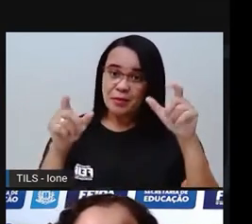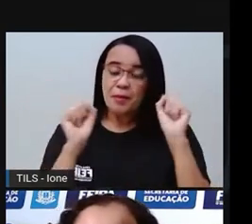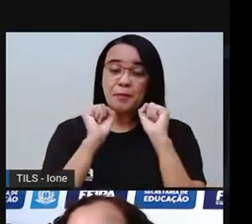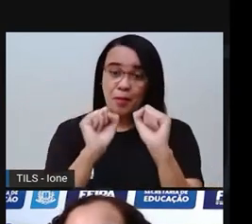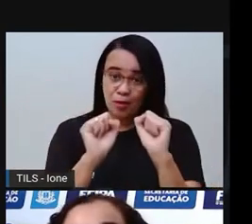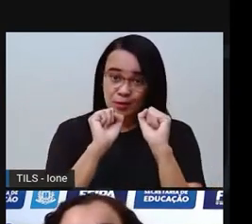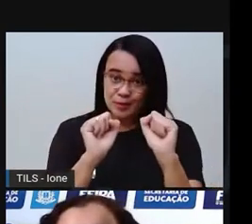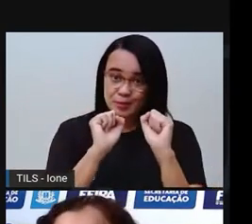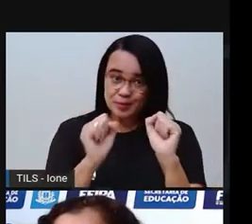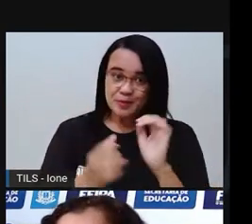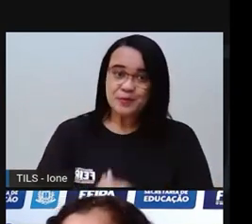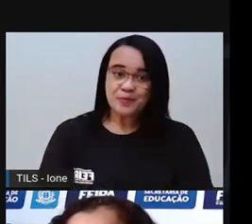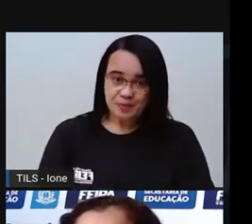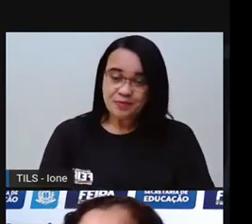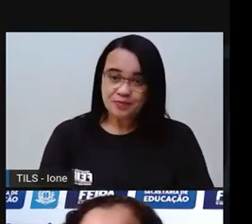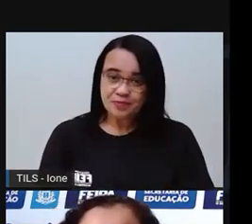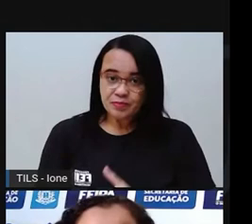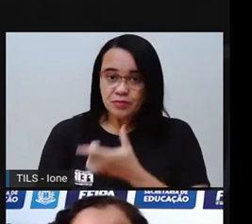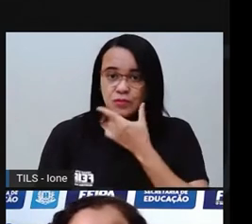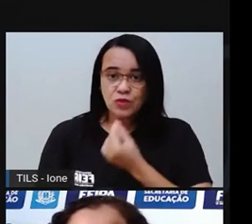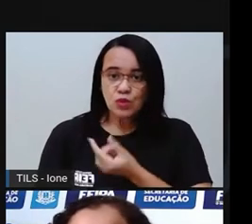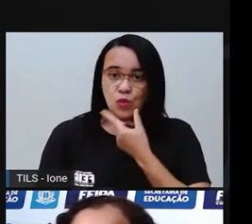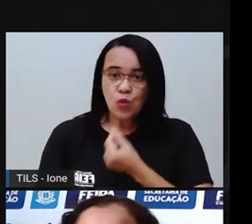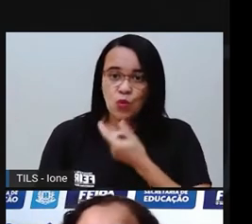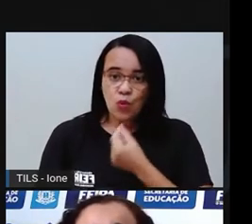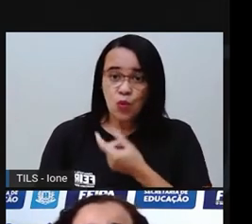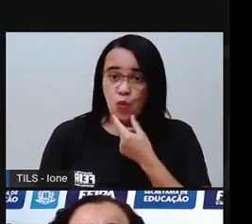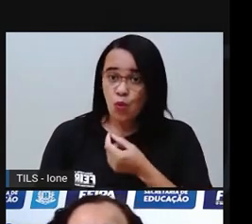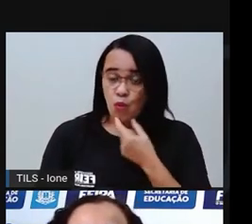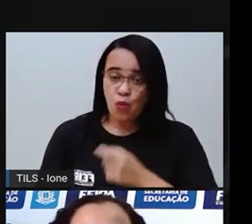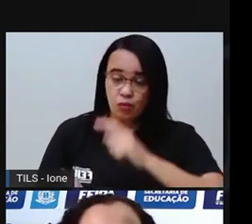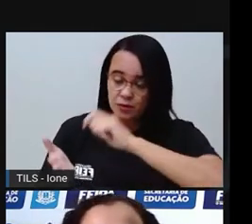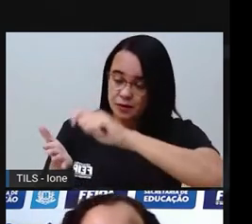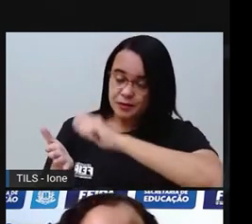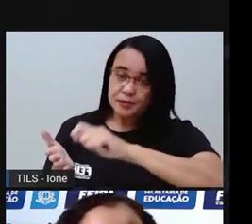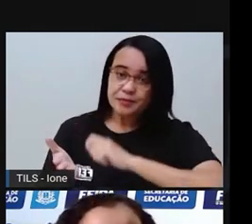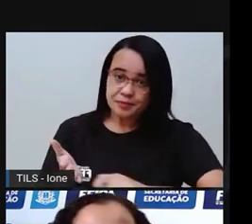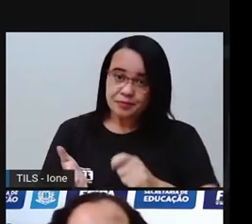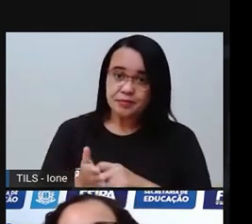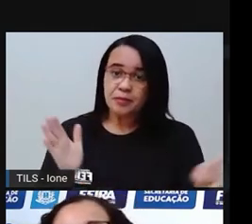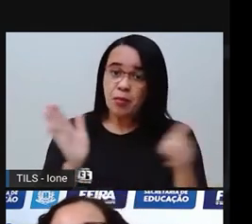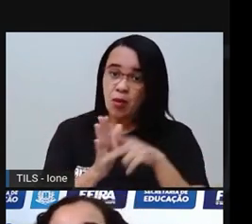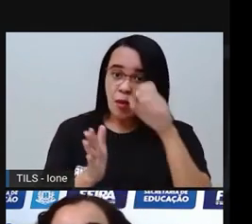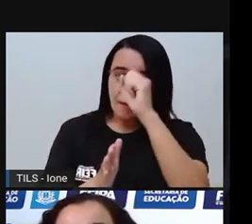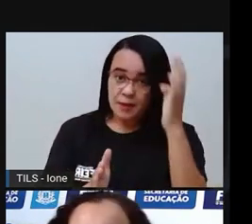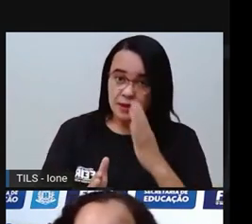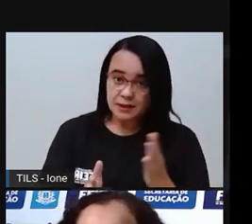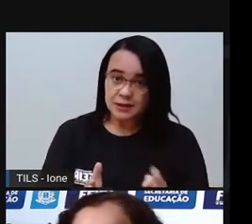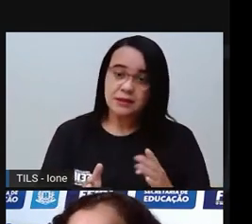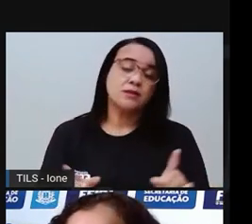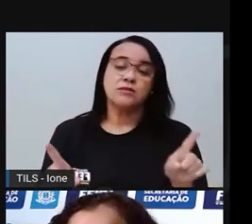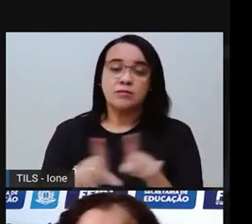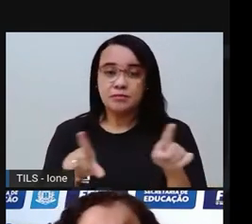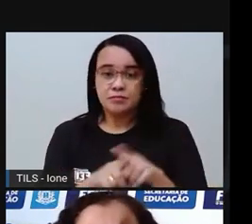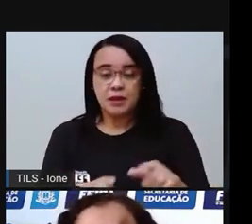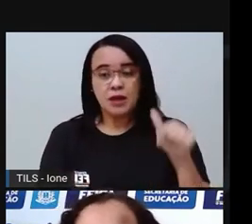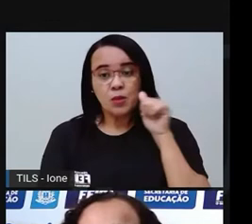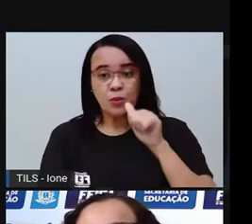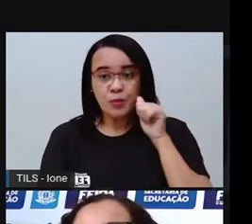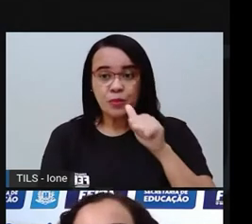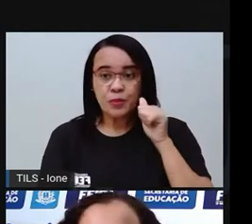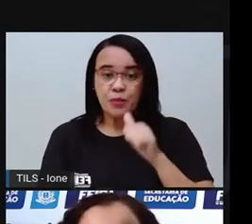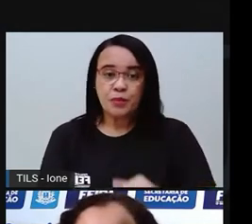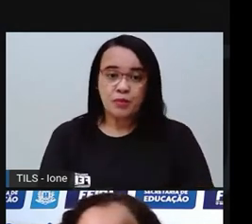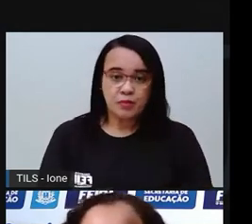um autor brasileiro, O Arianço Assuna. Aqui tem um menininho lendo o livro, né? Tem um senhor,